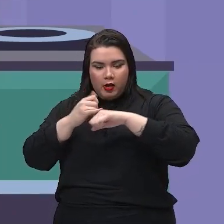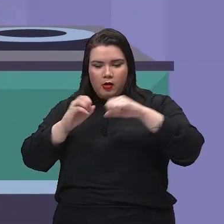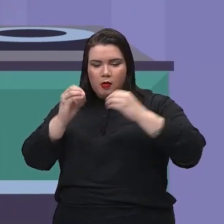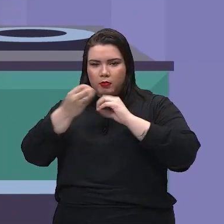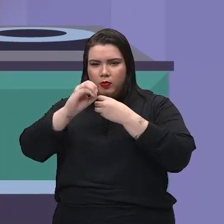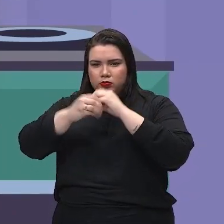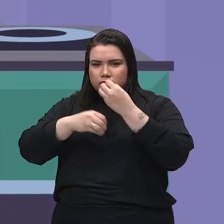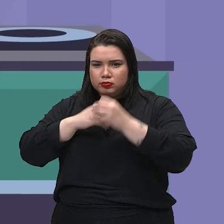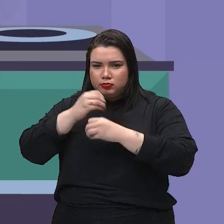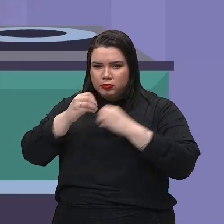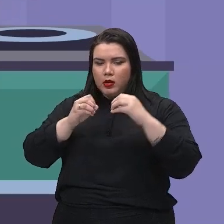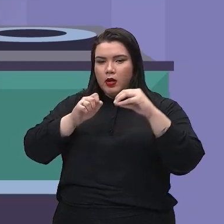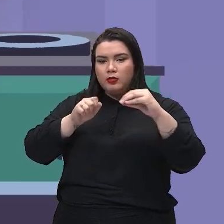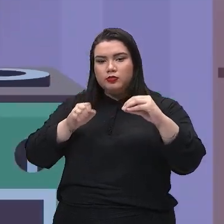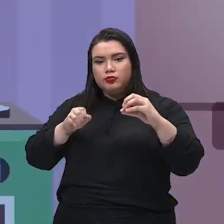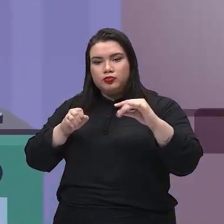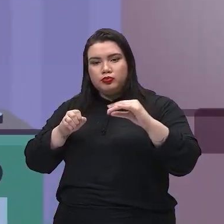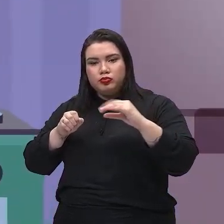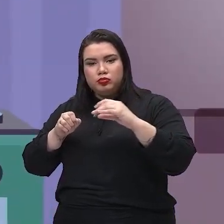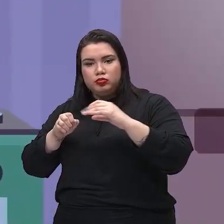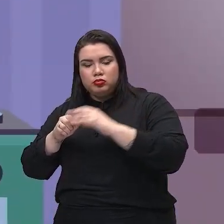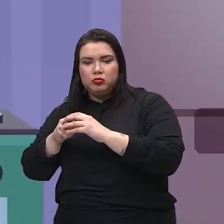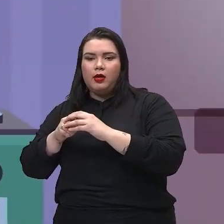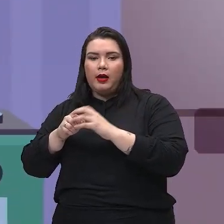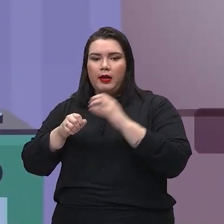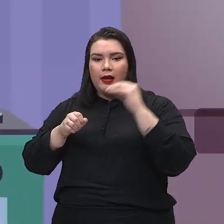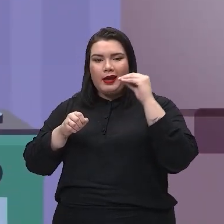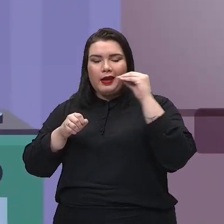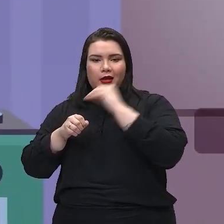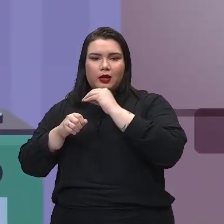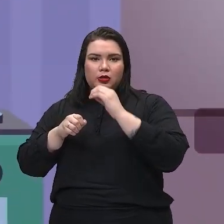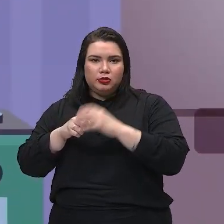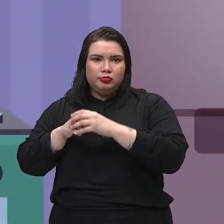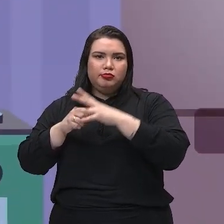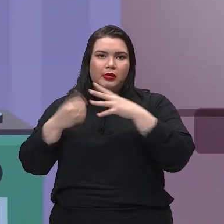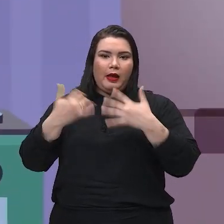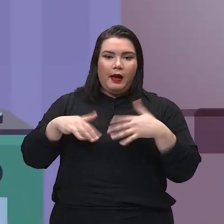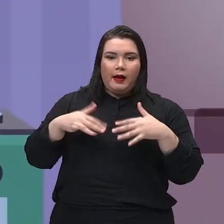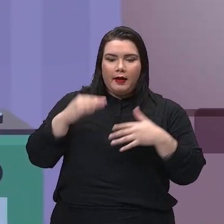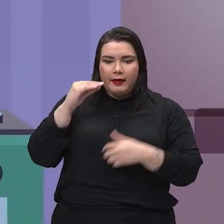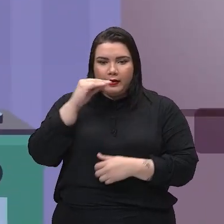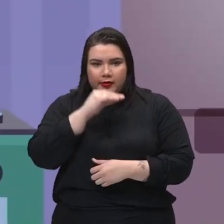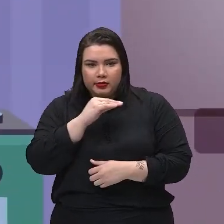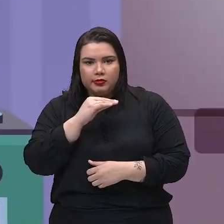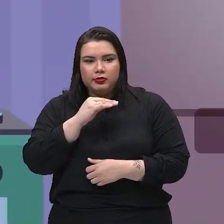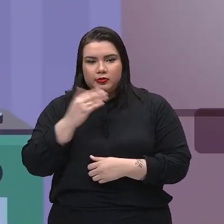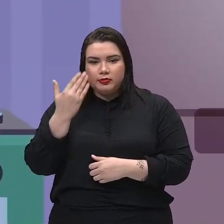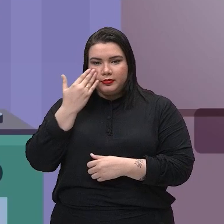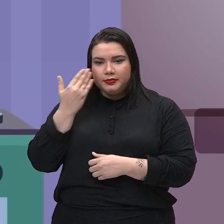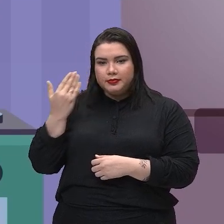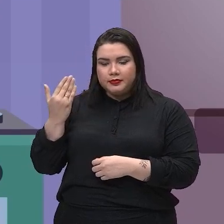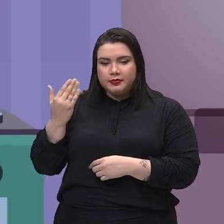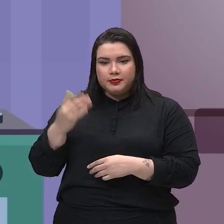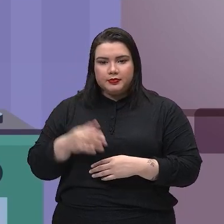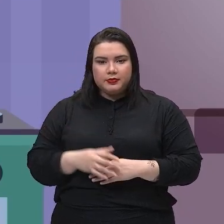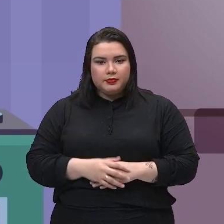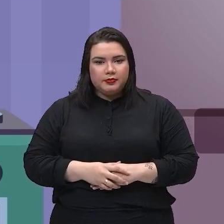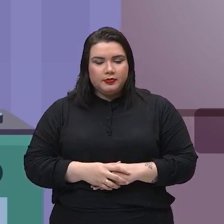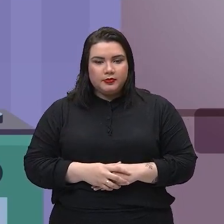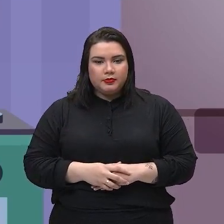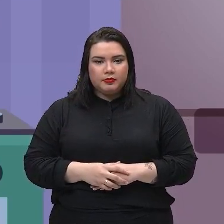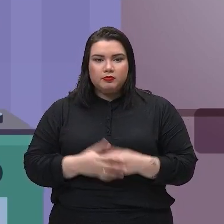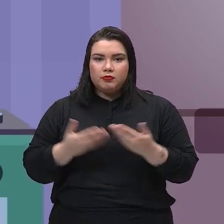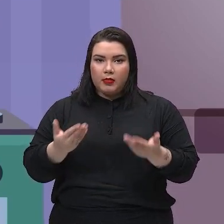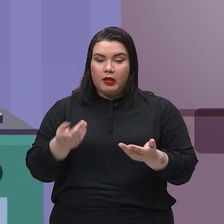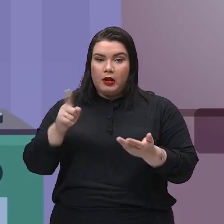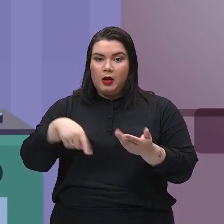transferindo ao longo dessa barra, um átomo vai agitando o outro e vai ocorrendo essa transferência de calor